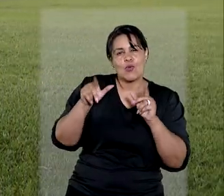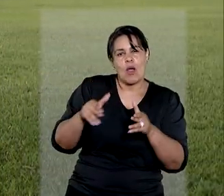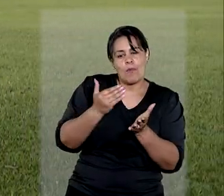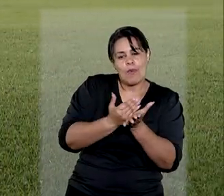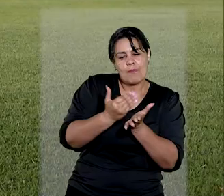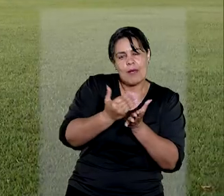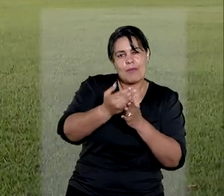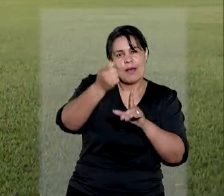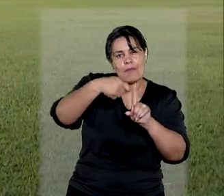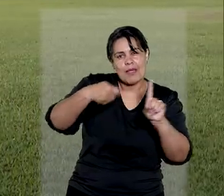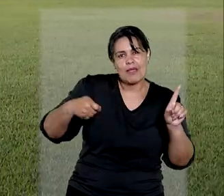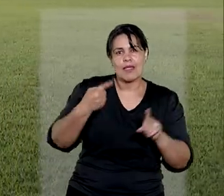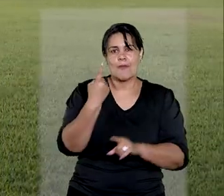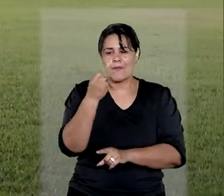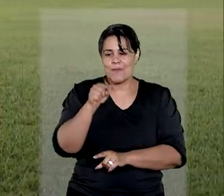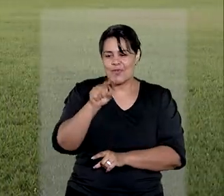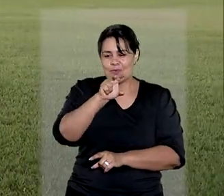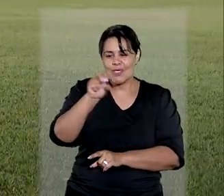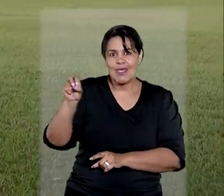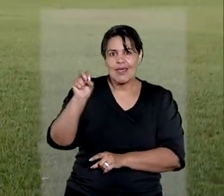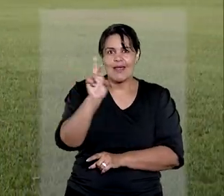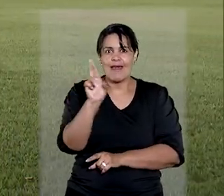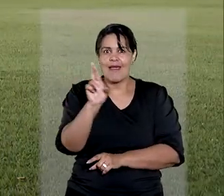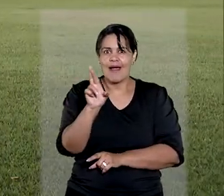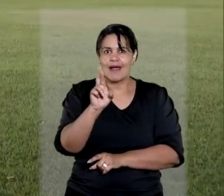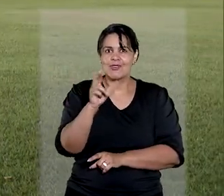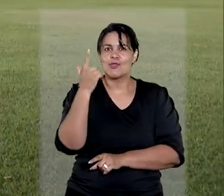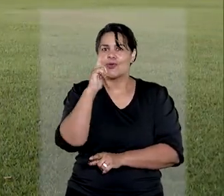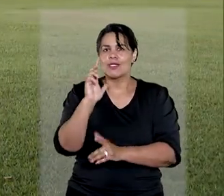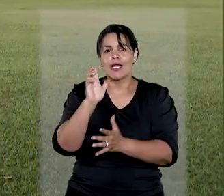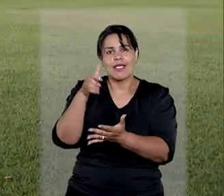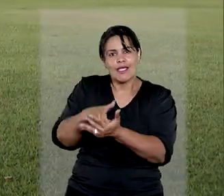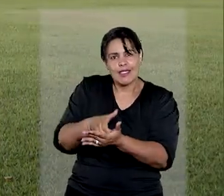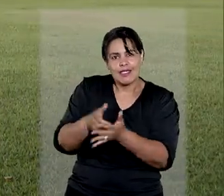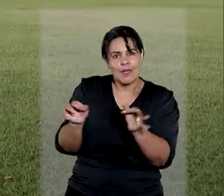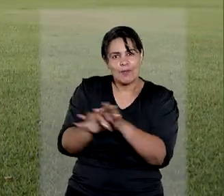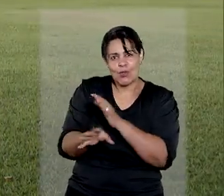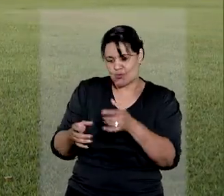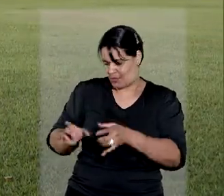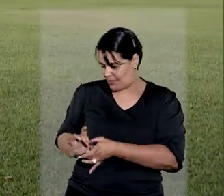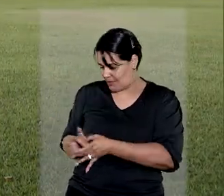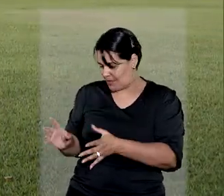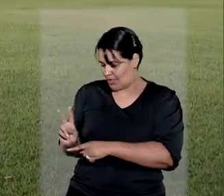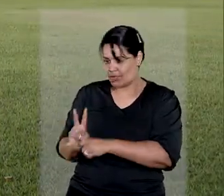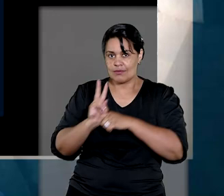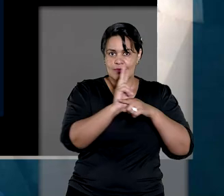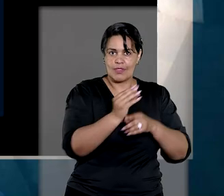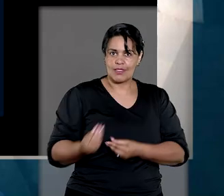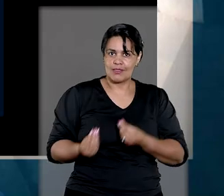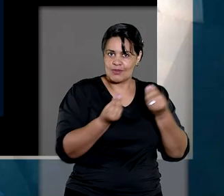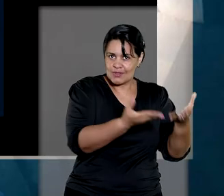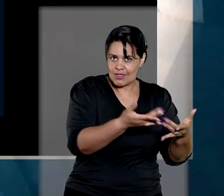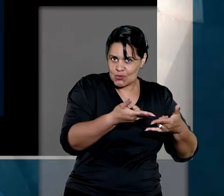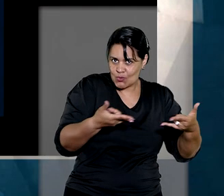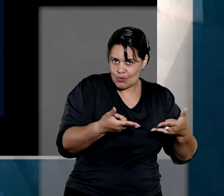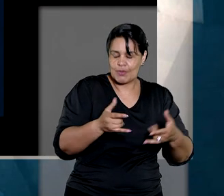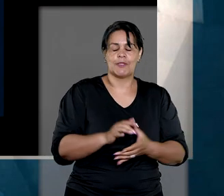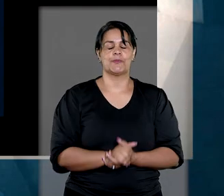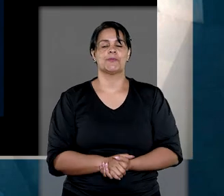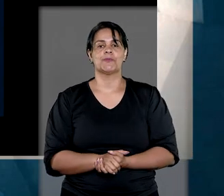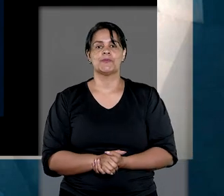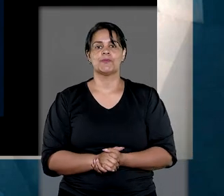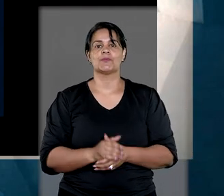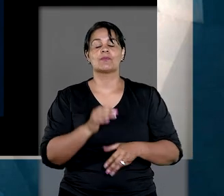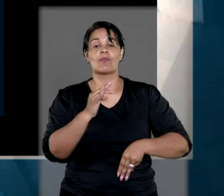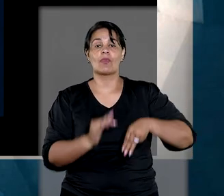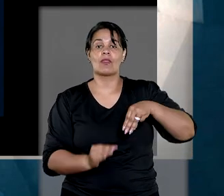mensal de aproximadamente R$.500 para quitar a dívida e liberar o passaporte. O voto da relatora,